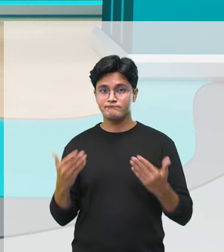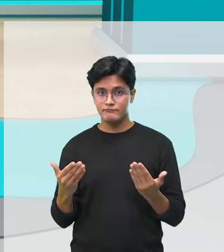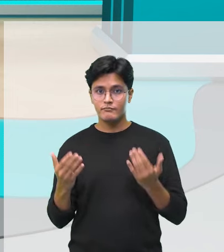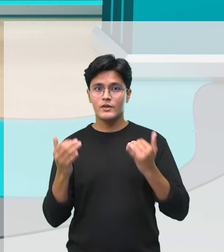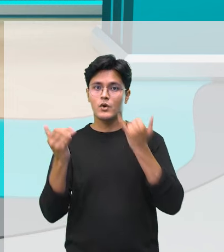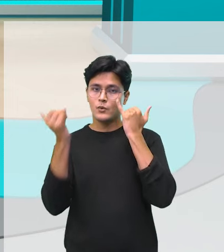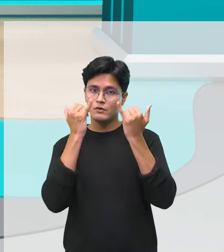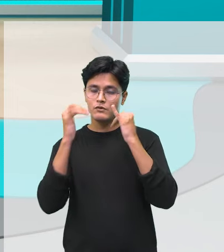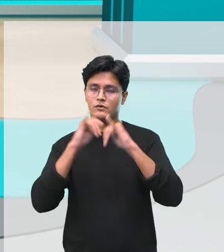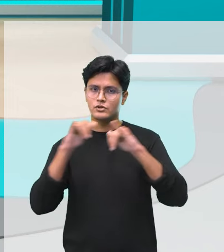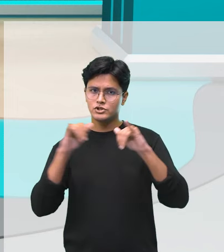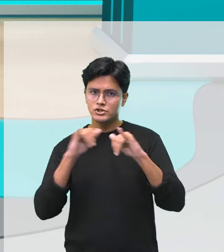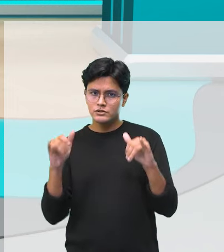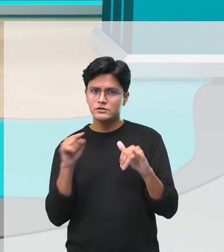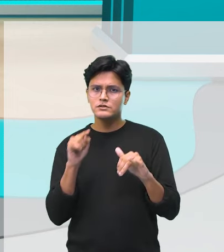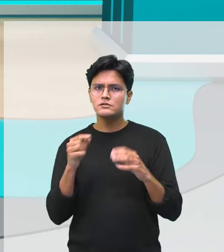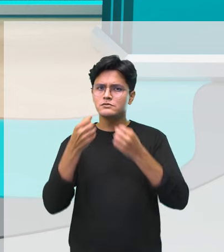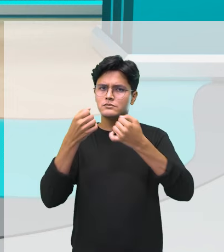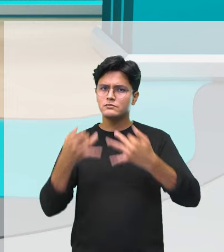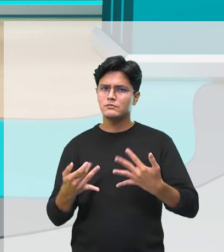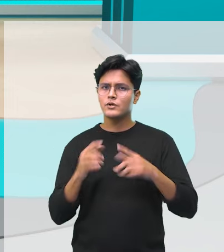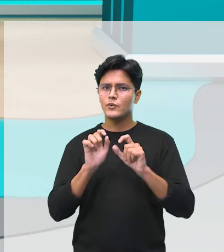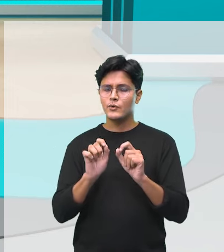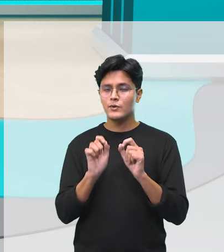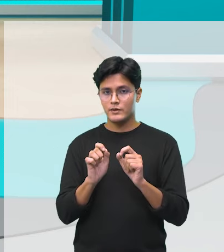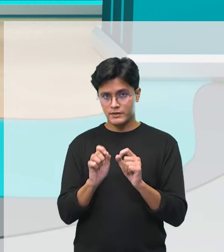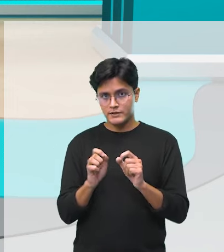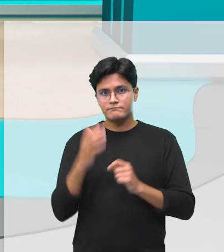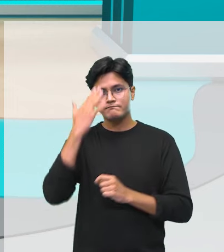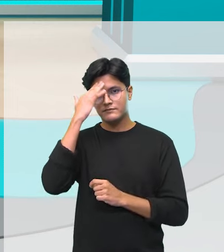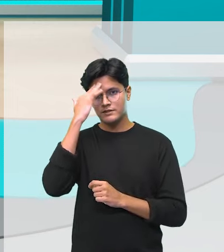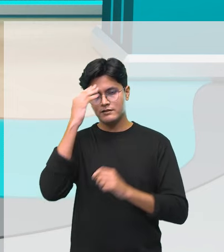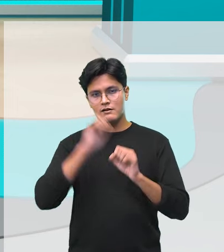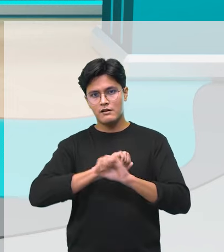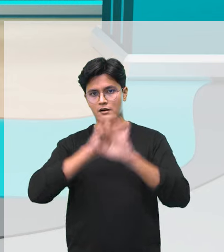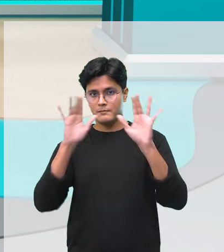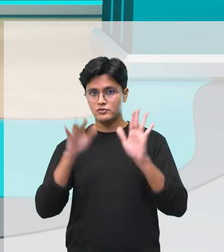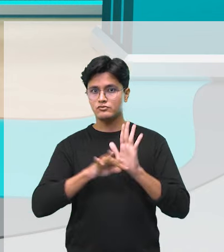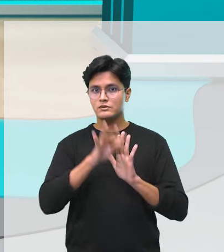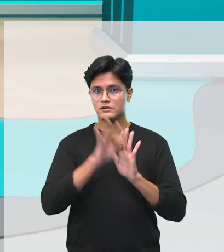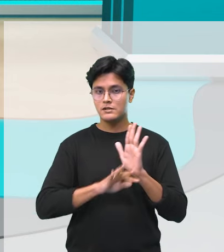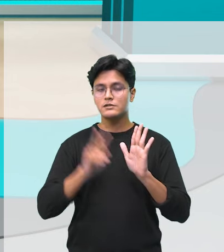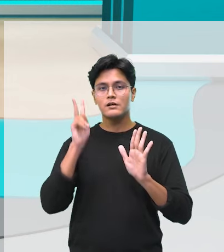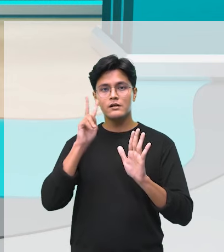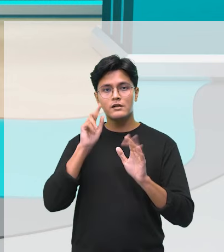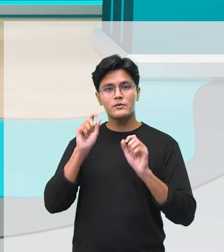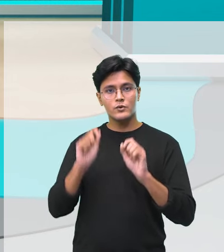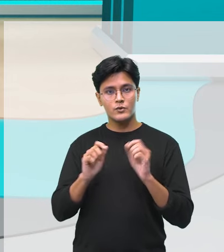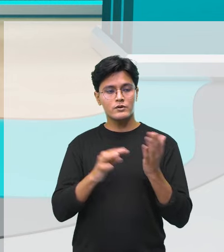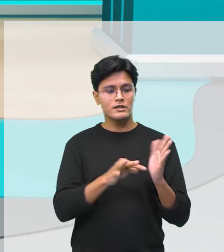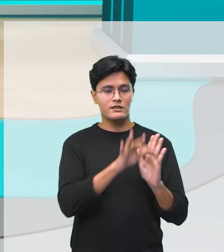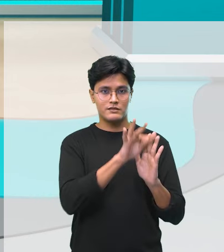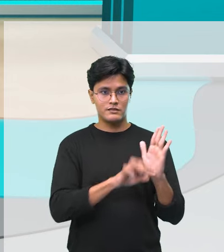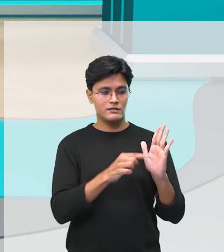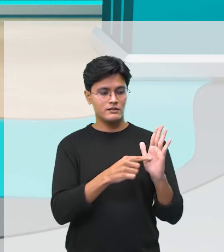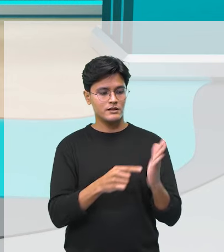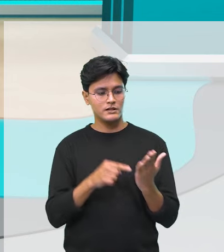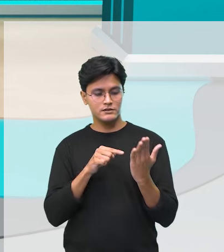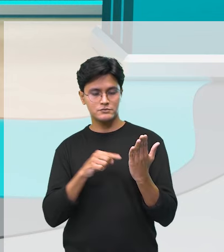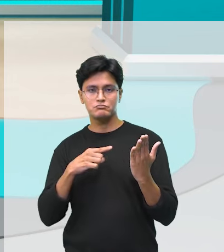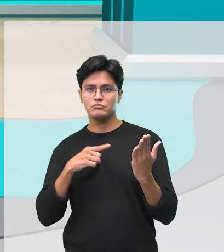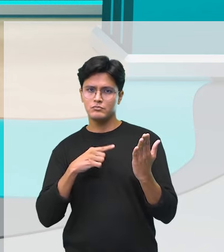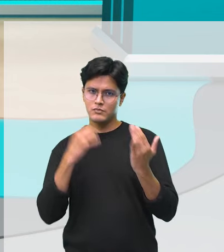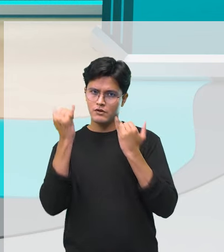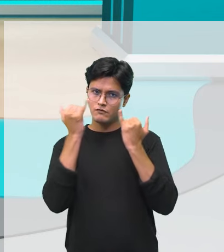E aí, para a gente entender melhor o nosso texto, lembre-se que quando a gente pega um texto, ele vai ali trazer várias